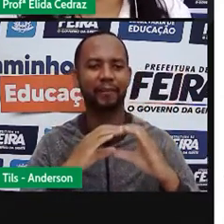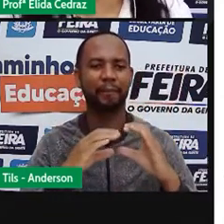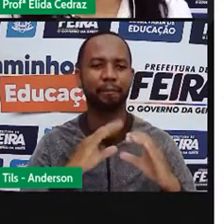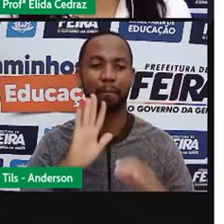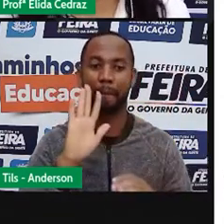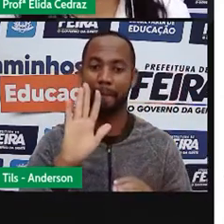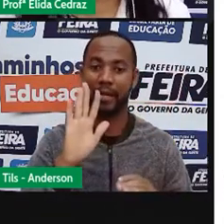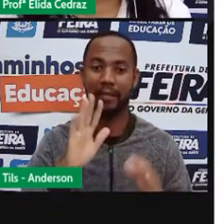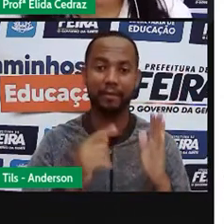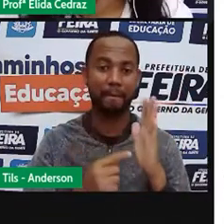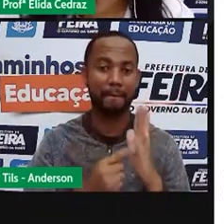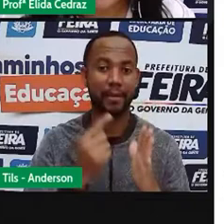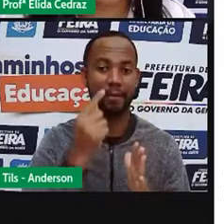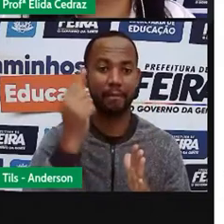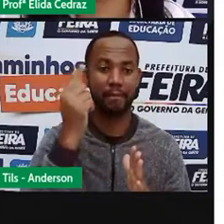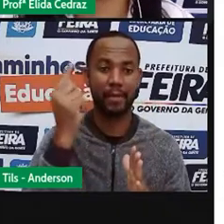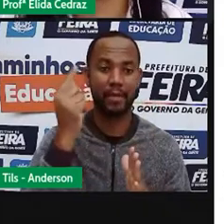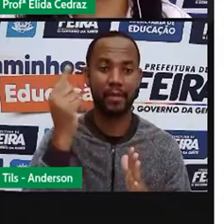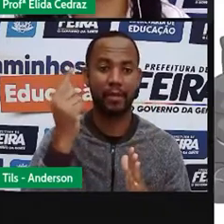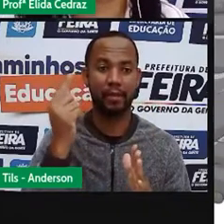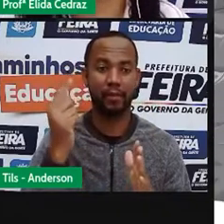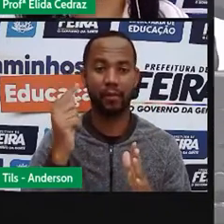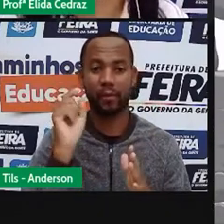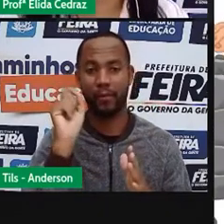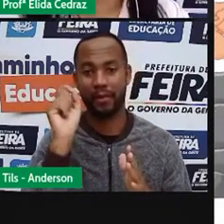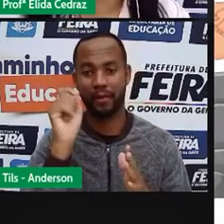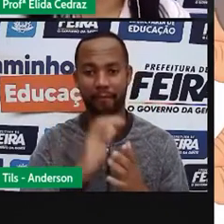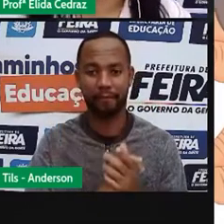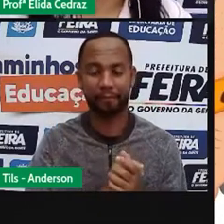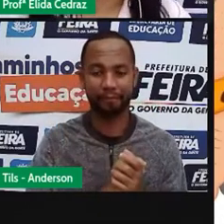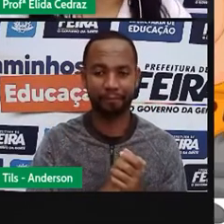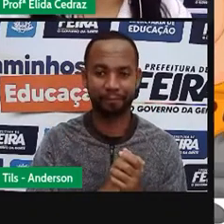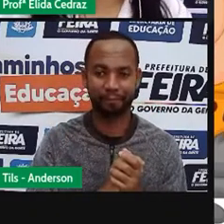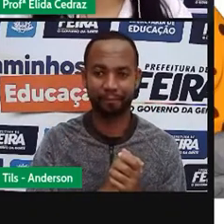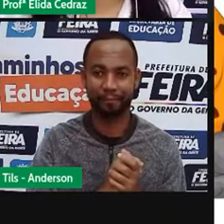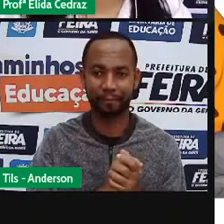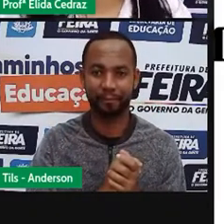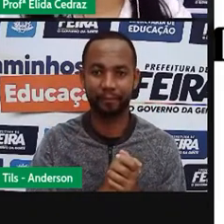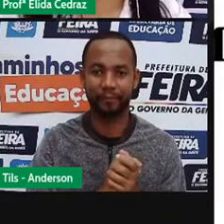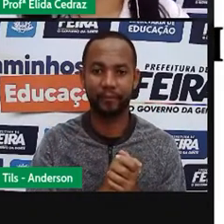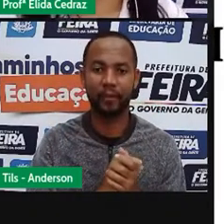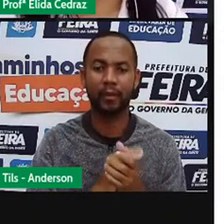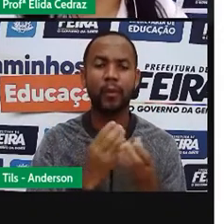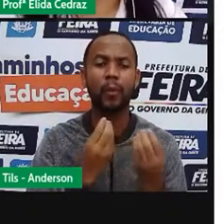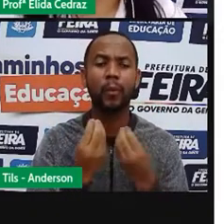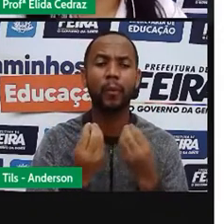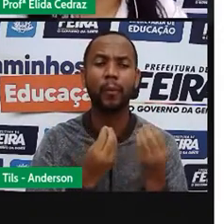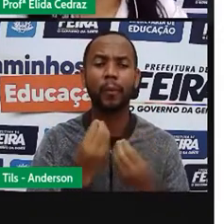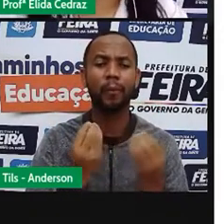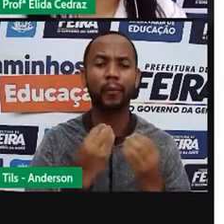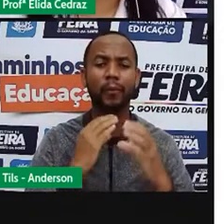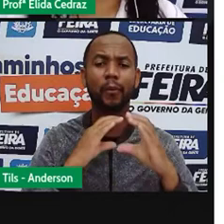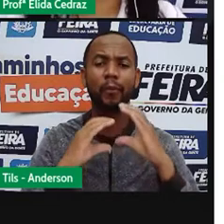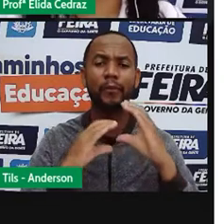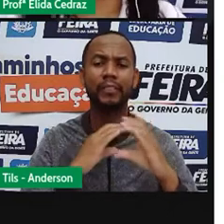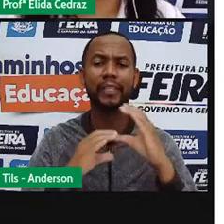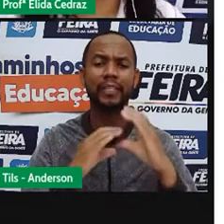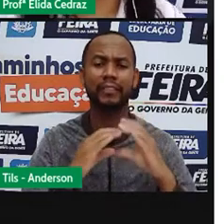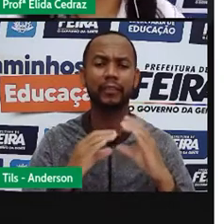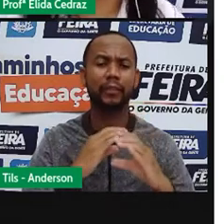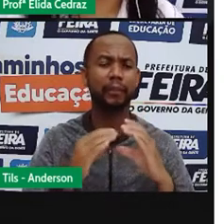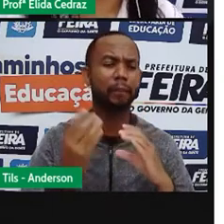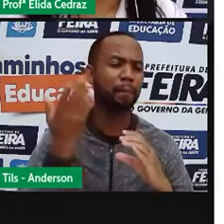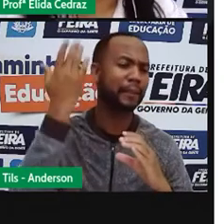parte desse nosso novo tema. Vamos lá? Meios de Comunicação. Como tudo